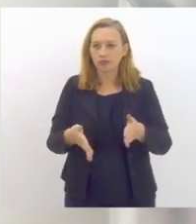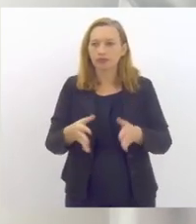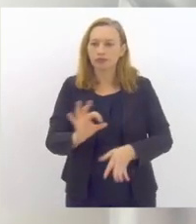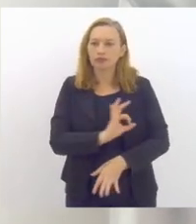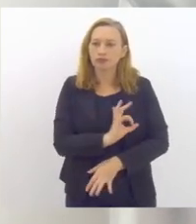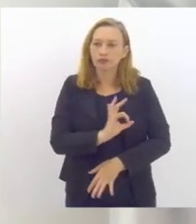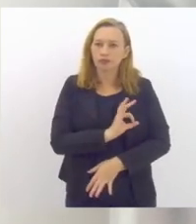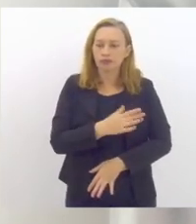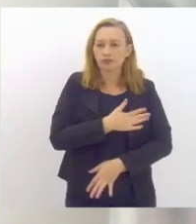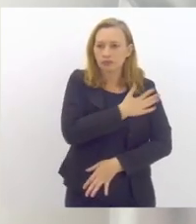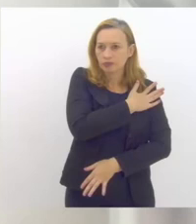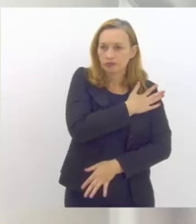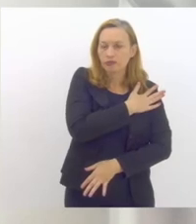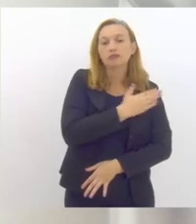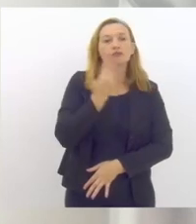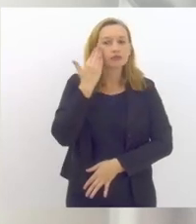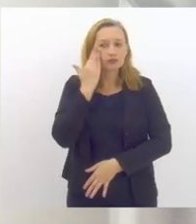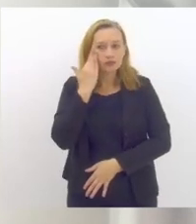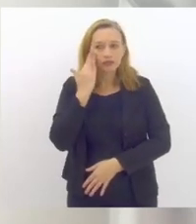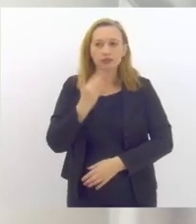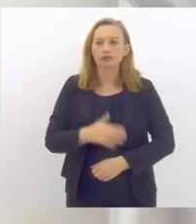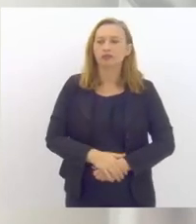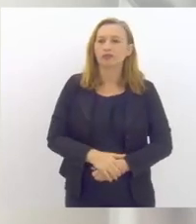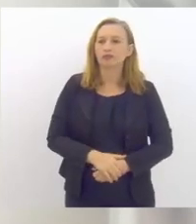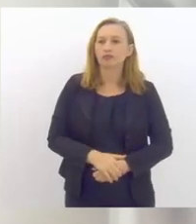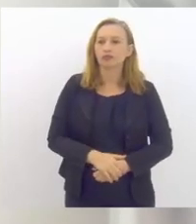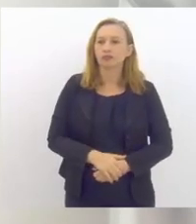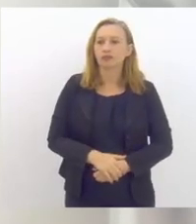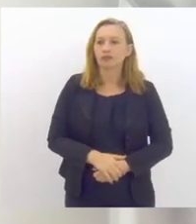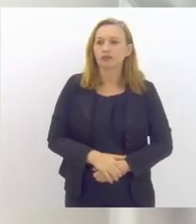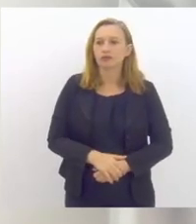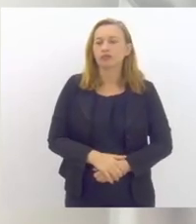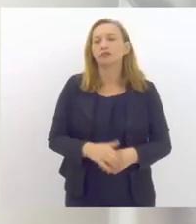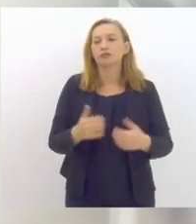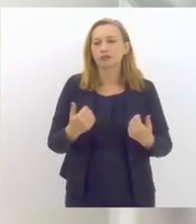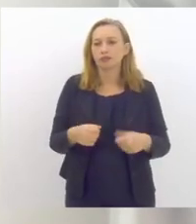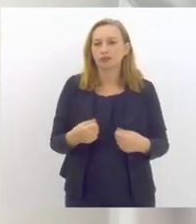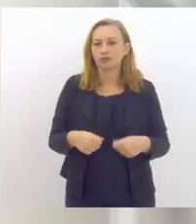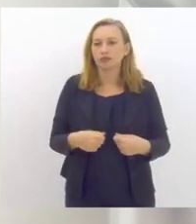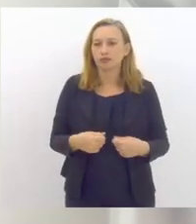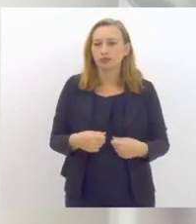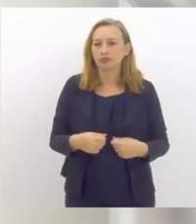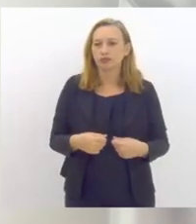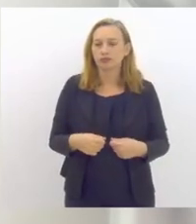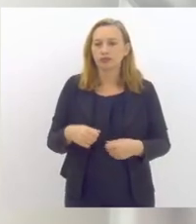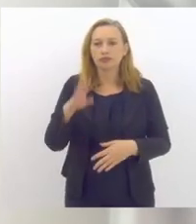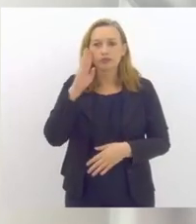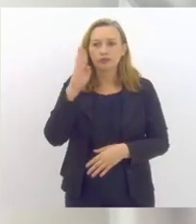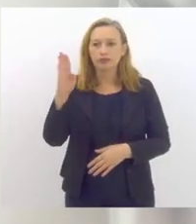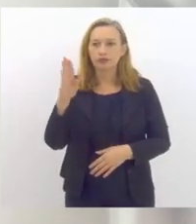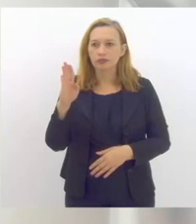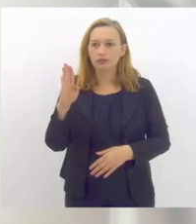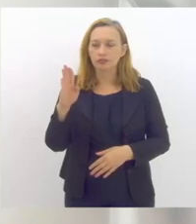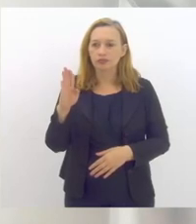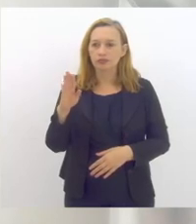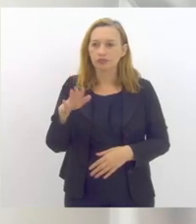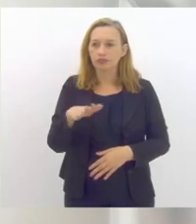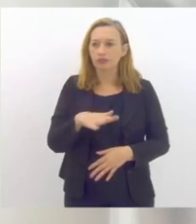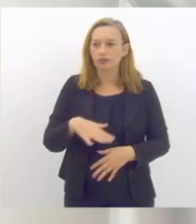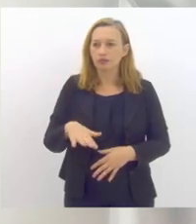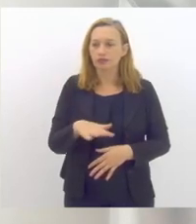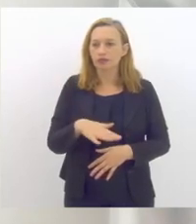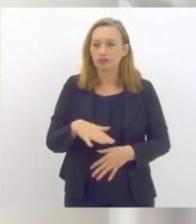militar quando a gente entende que a abordagem disso deveria se dar fundamentalmente no âmbito do programa